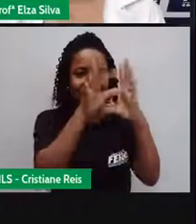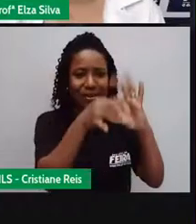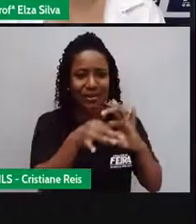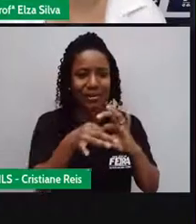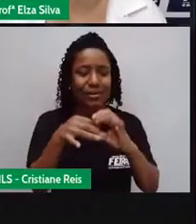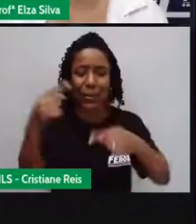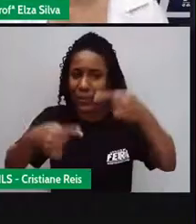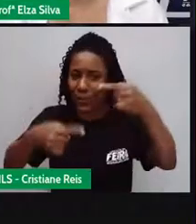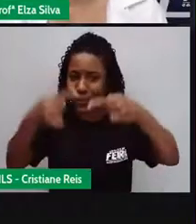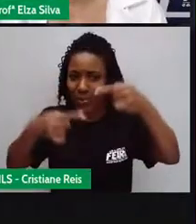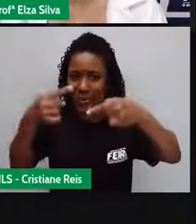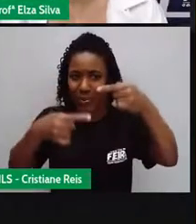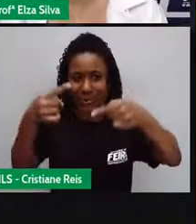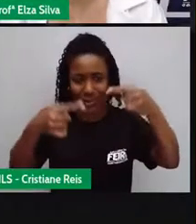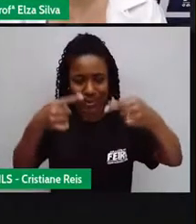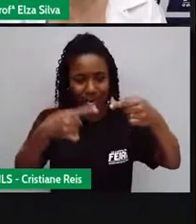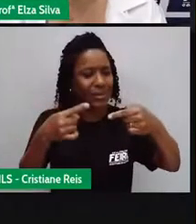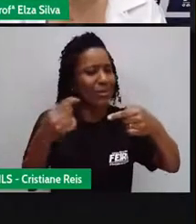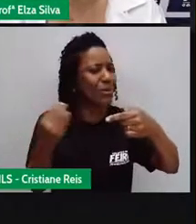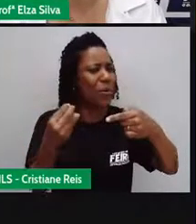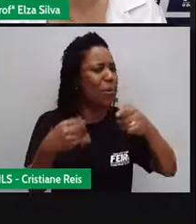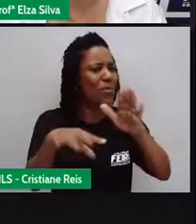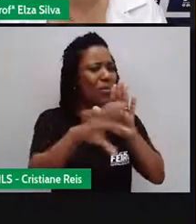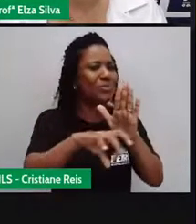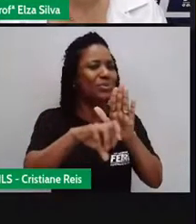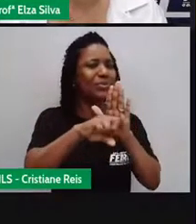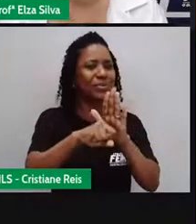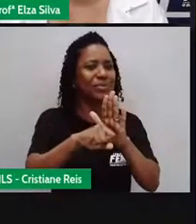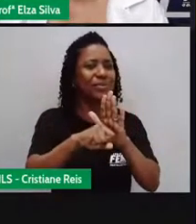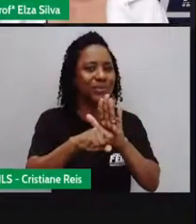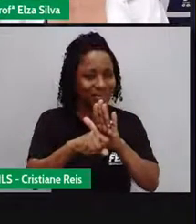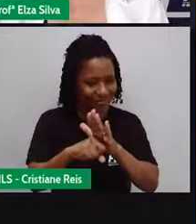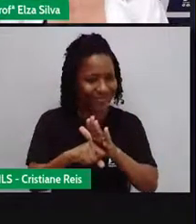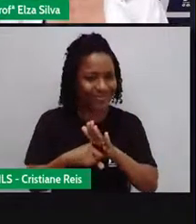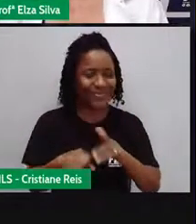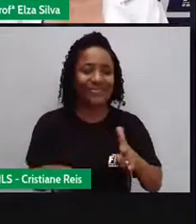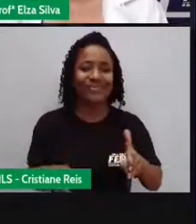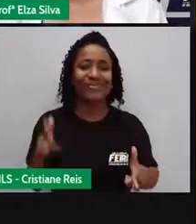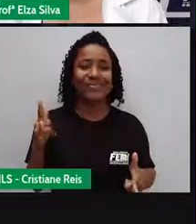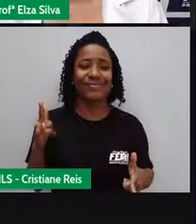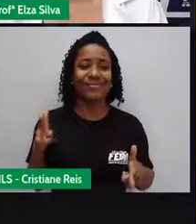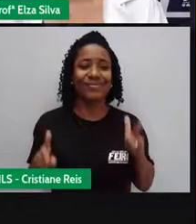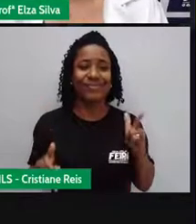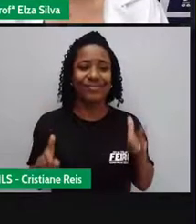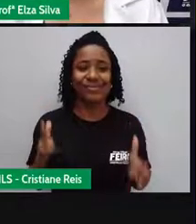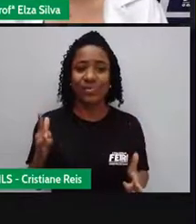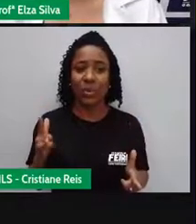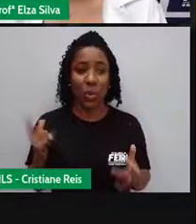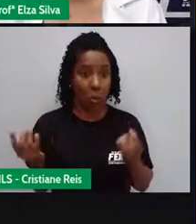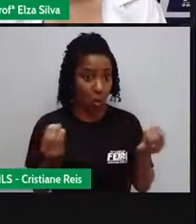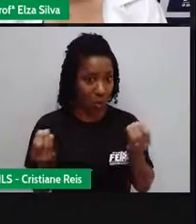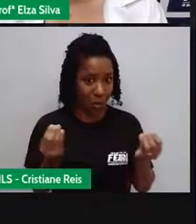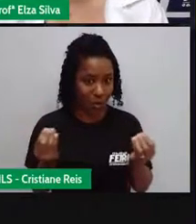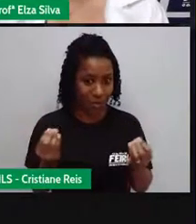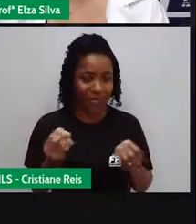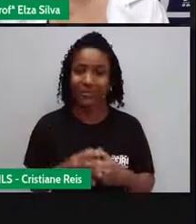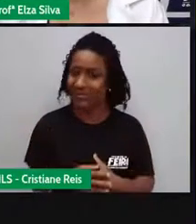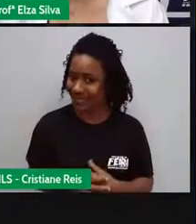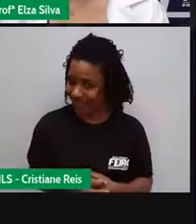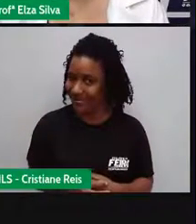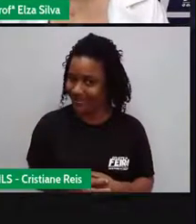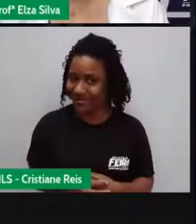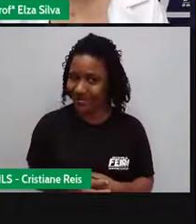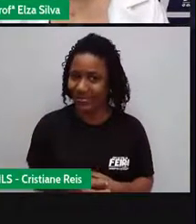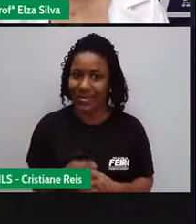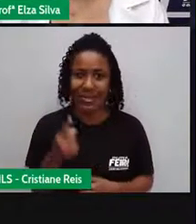a produção e a escolha Desse mascote É Link Mascote Vamos tentar